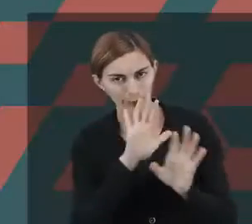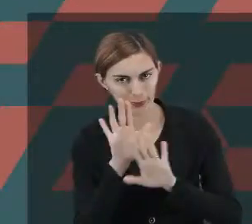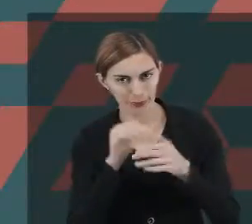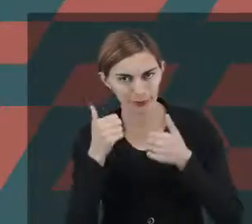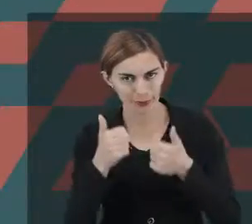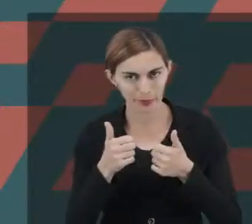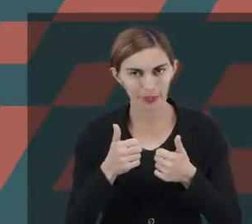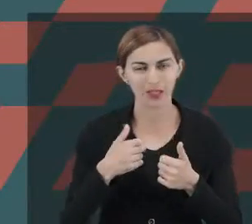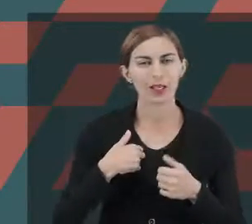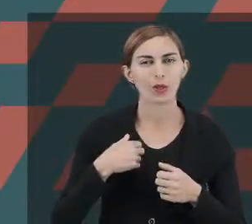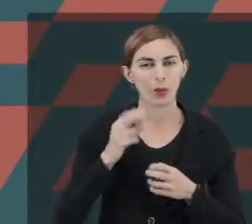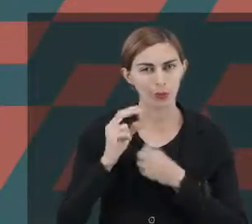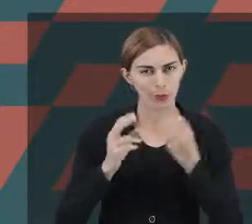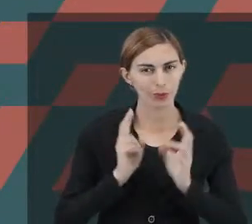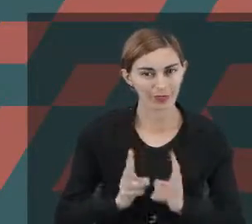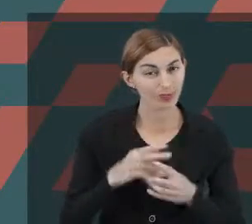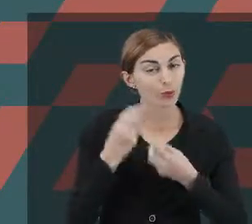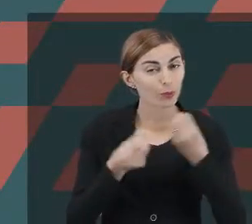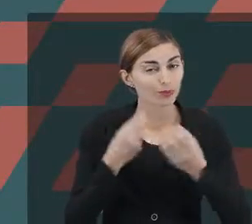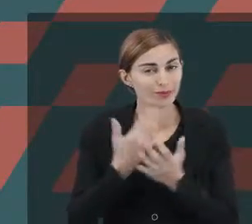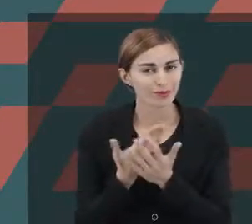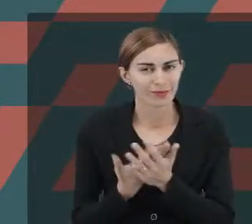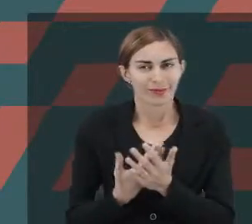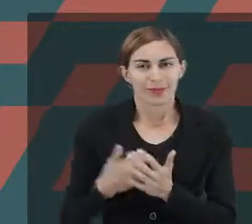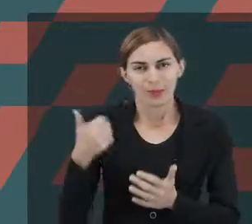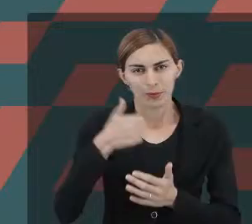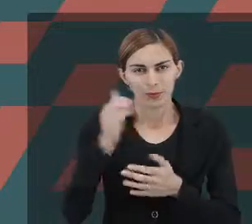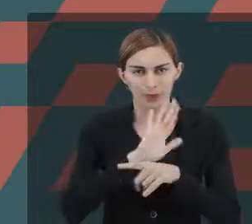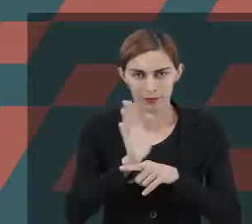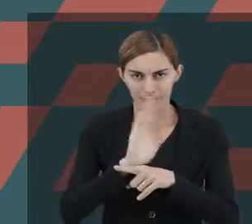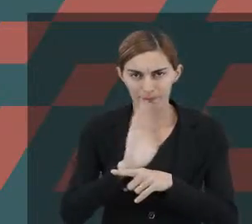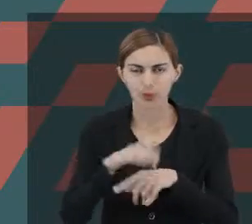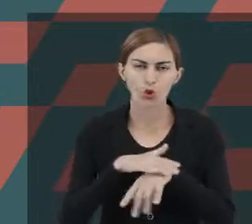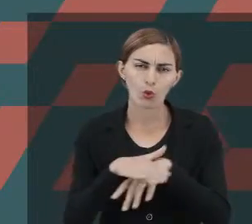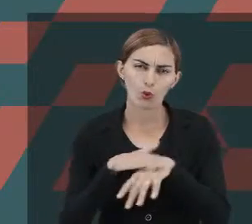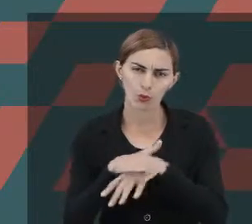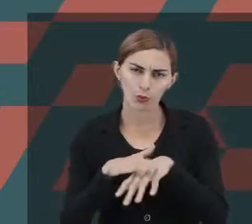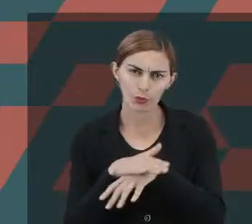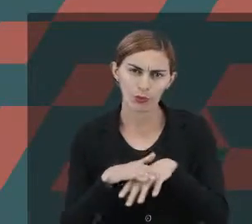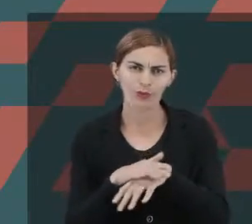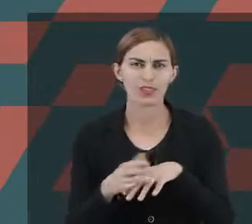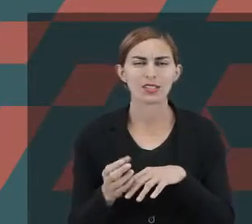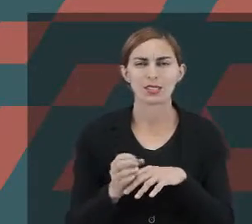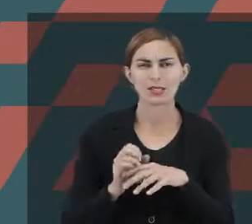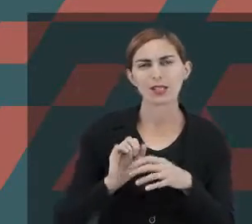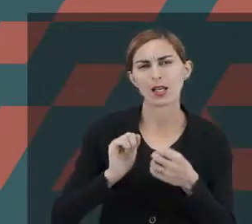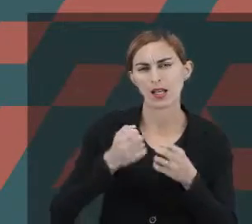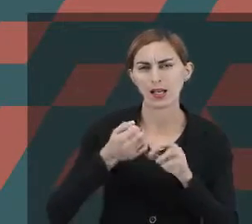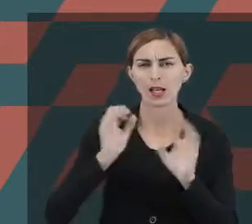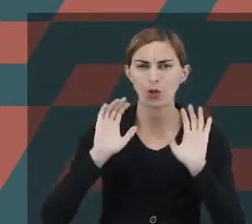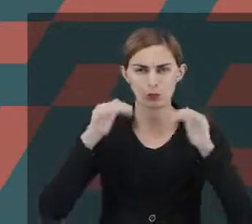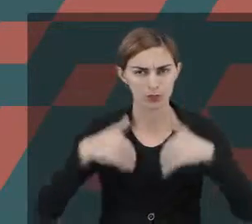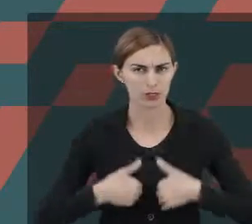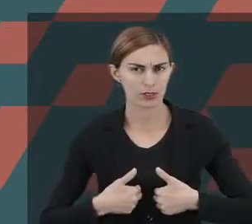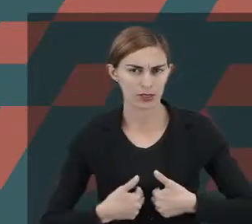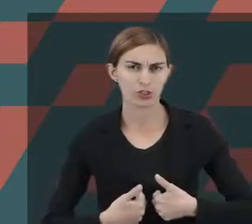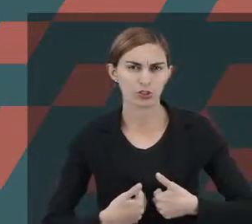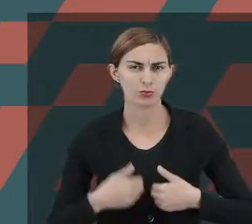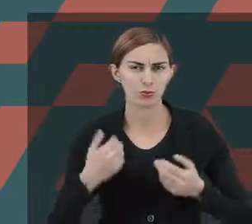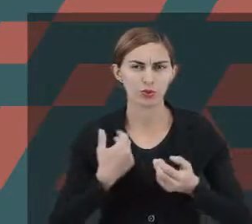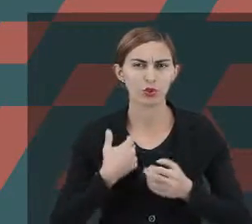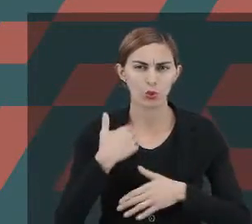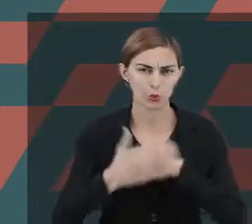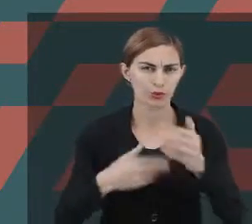Oi, tudo bem com você? Como andam os estudos? Em nossa primeira videoaula, nós vamos conversar sobre singularidades autísticas e a rotina